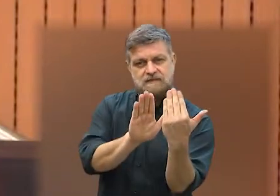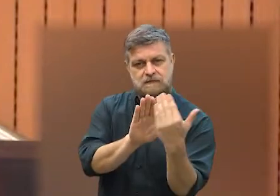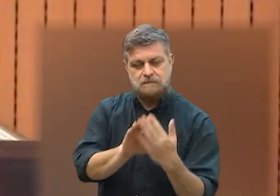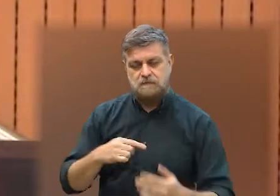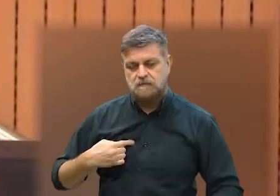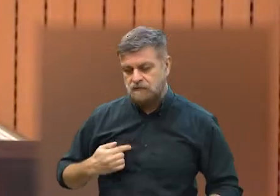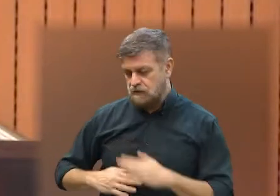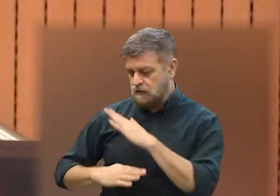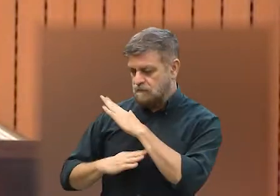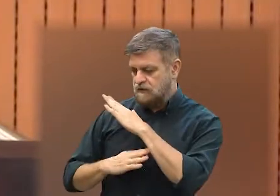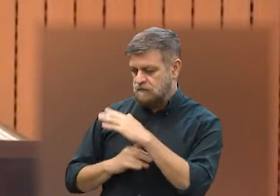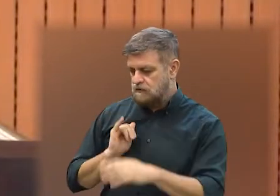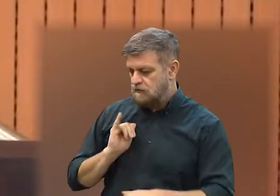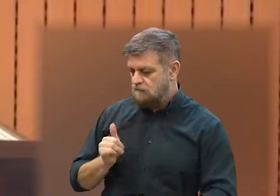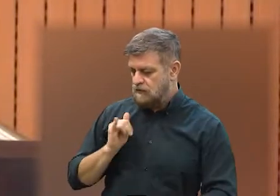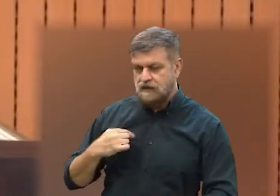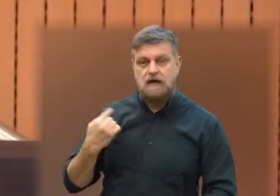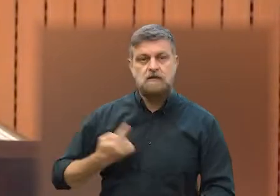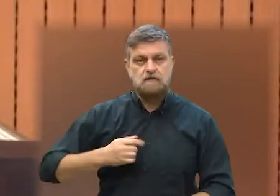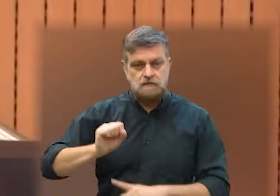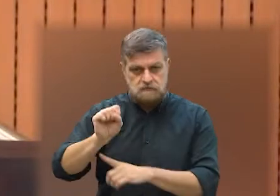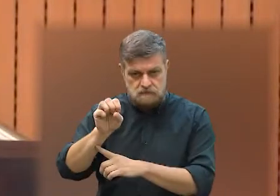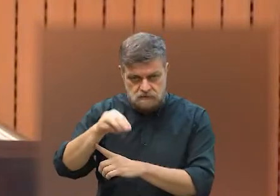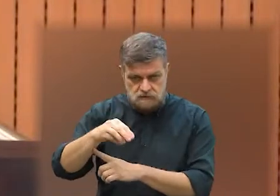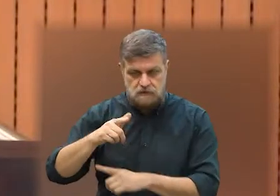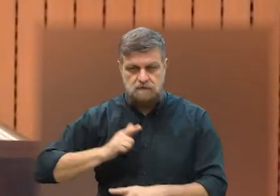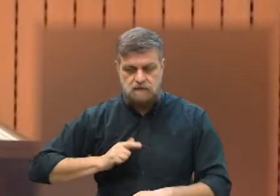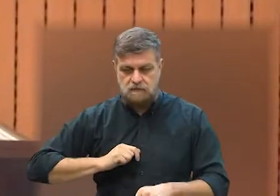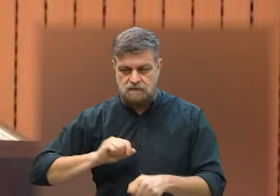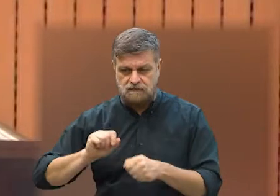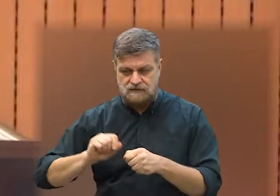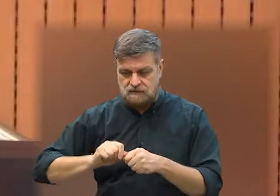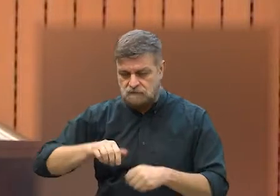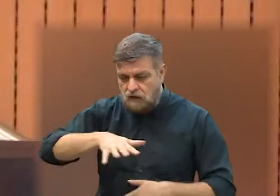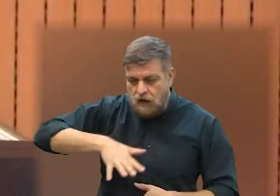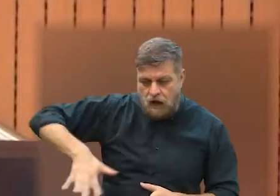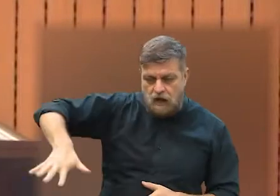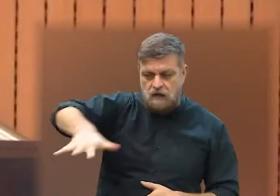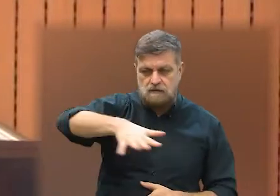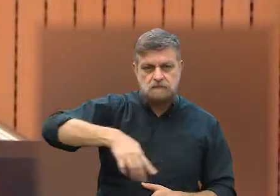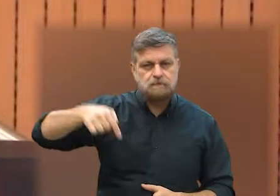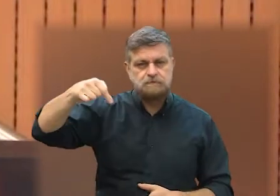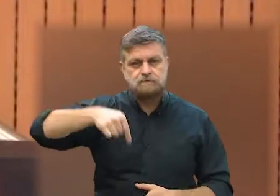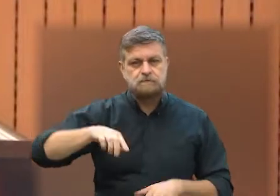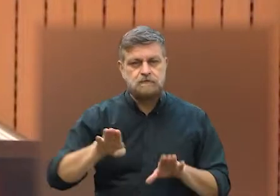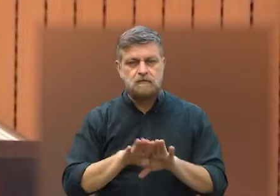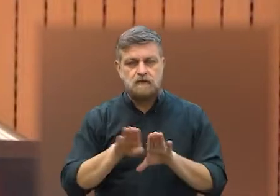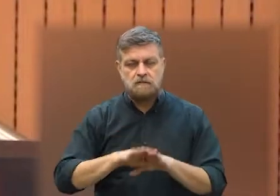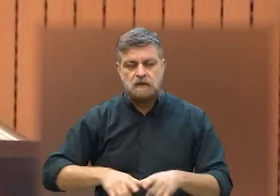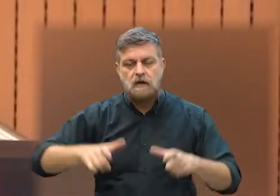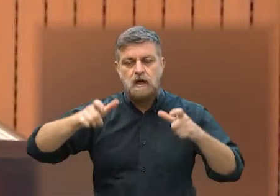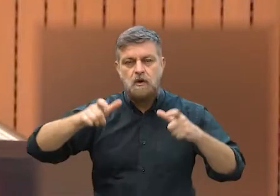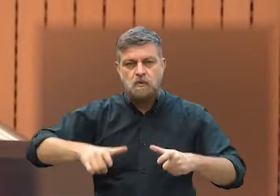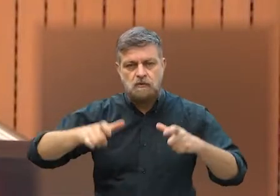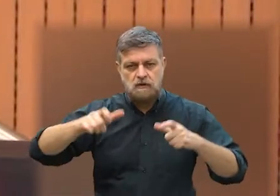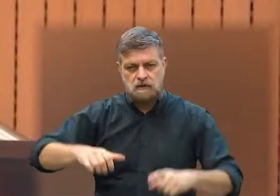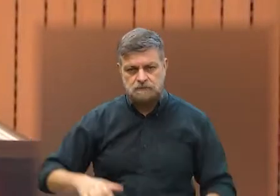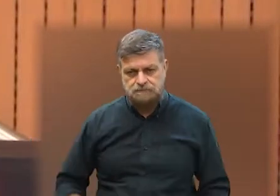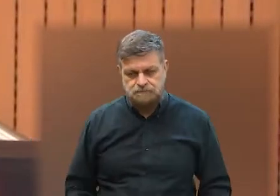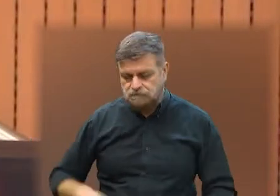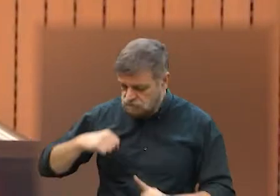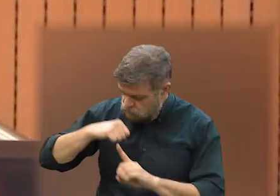por falar em Parlamento, nós vamos sim fazer com que esse espaço seja também um espaço